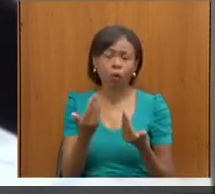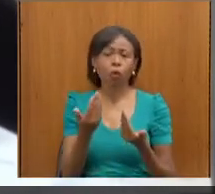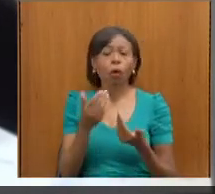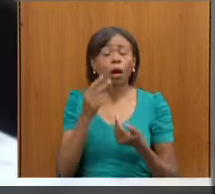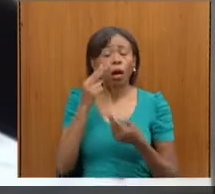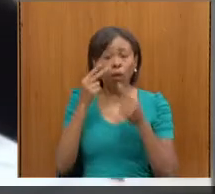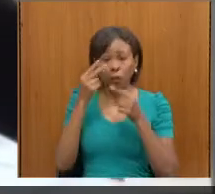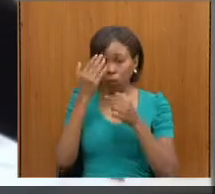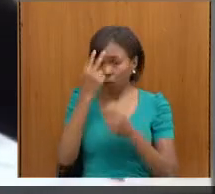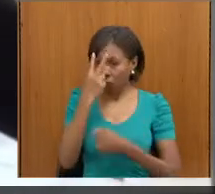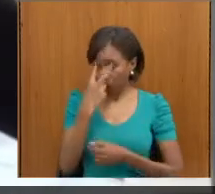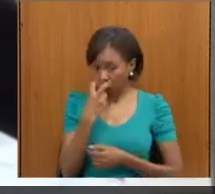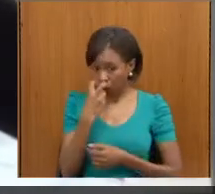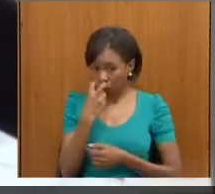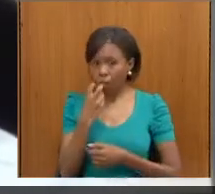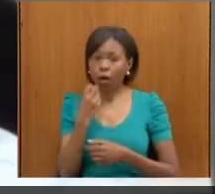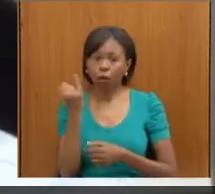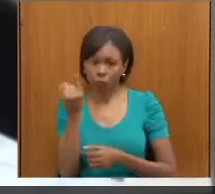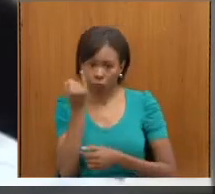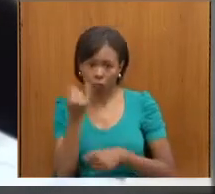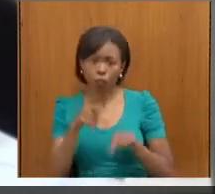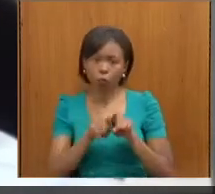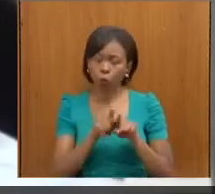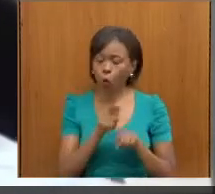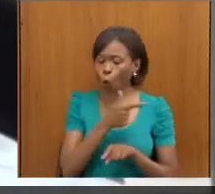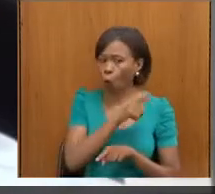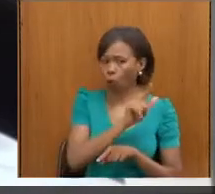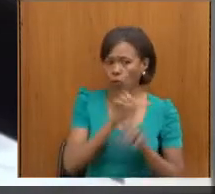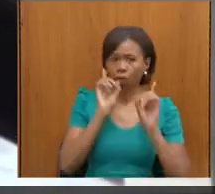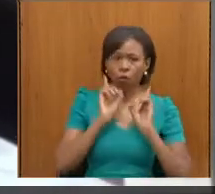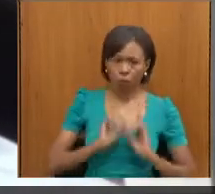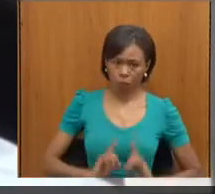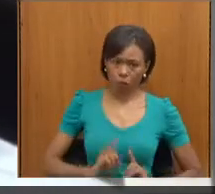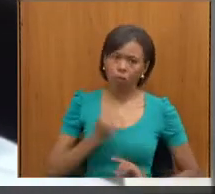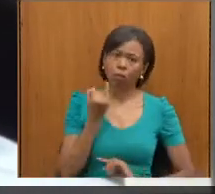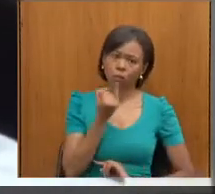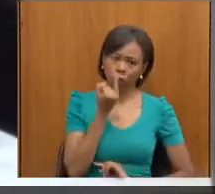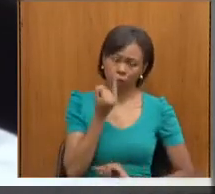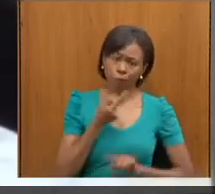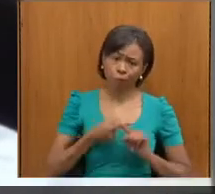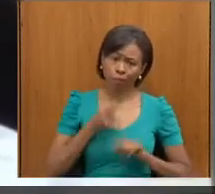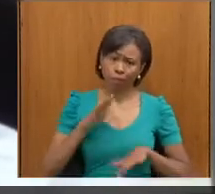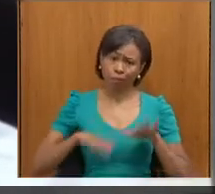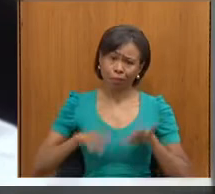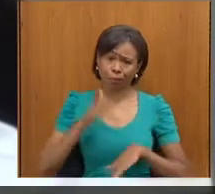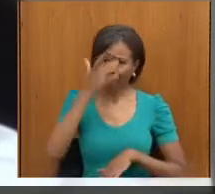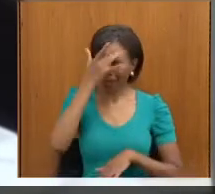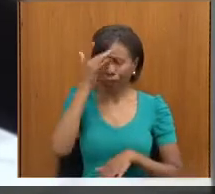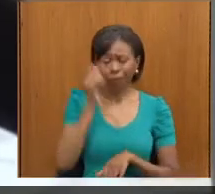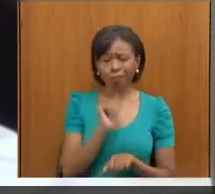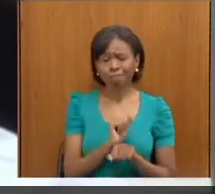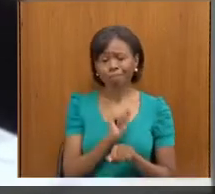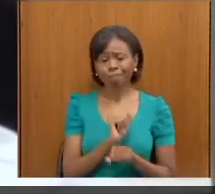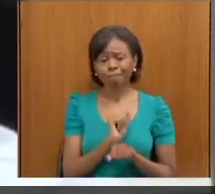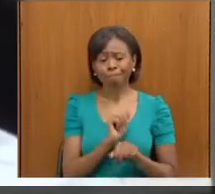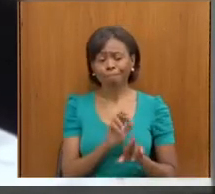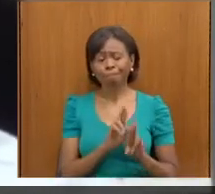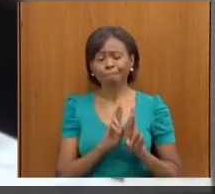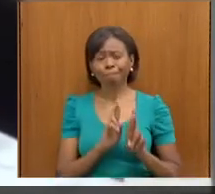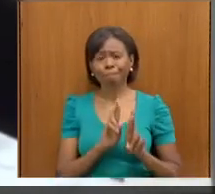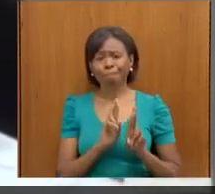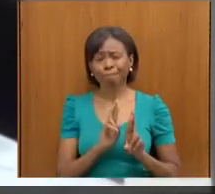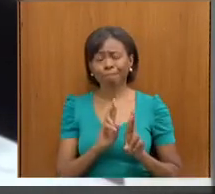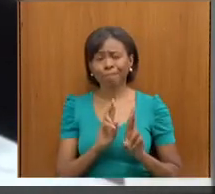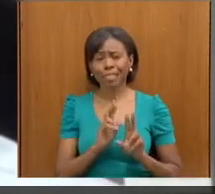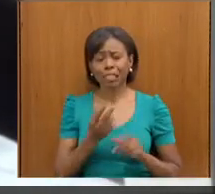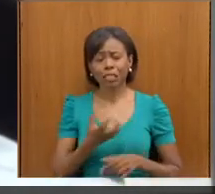as outras deficiências também são muito importantes e acaba que os outros pacientes que estão esperando por um órgão eles também têm uma deficiência estrutural daqueles